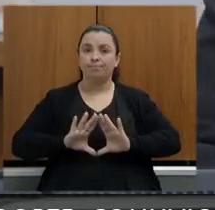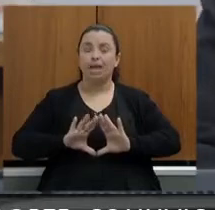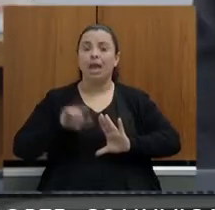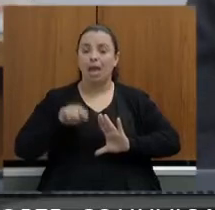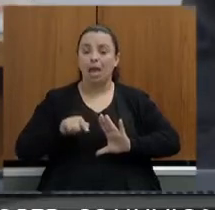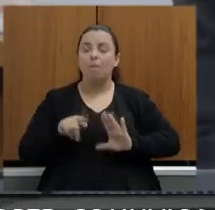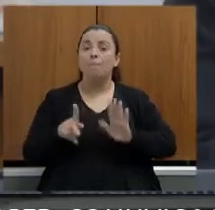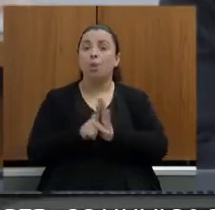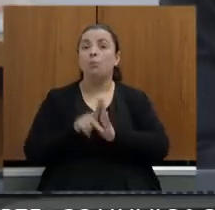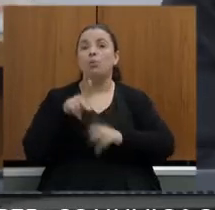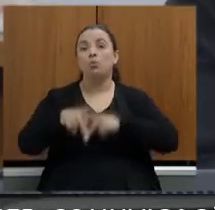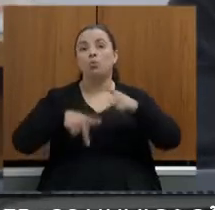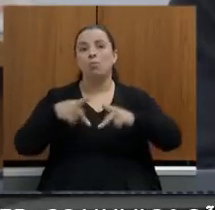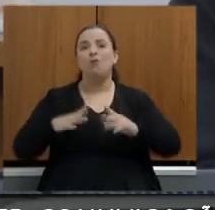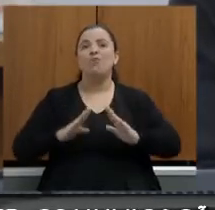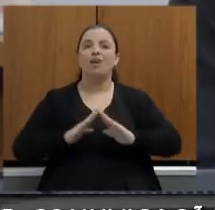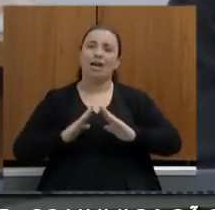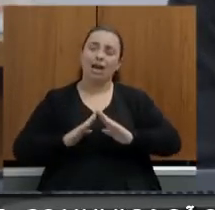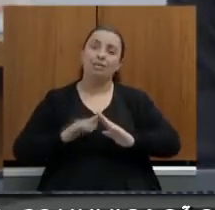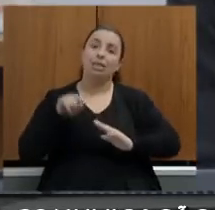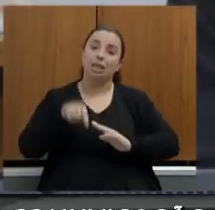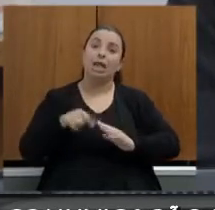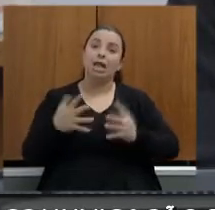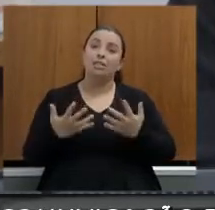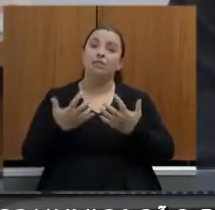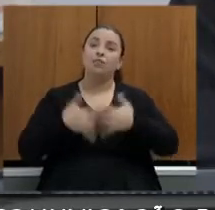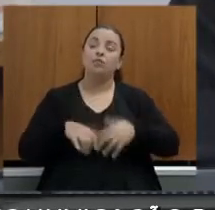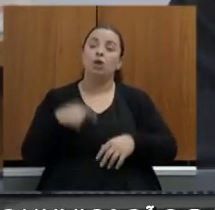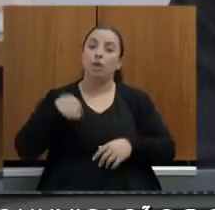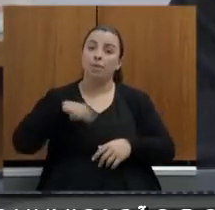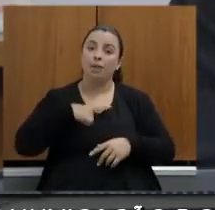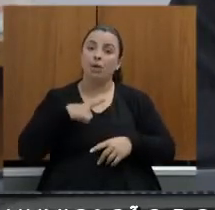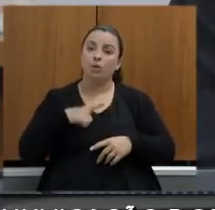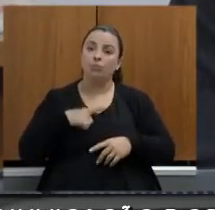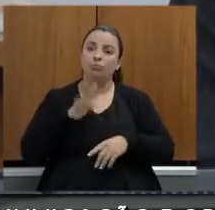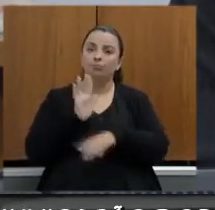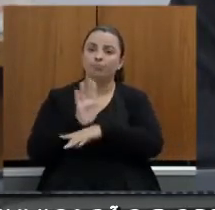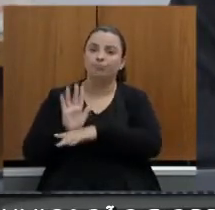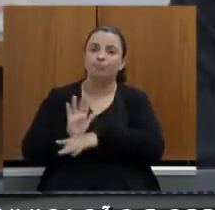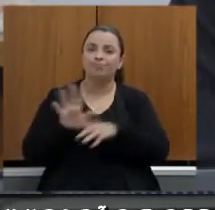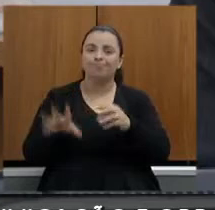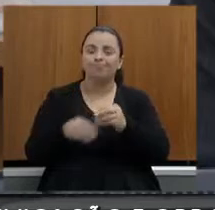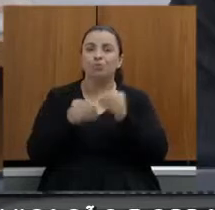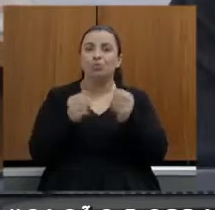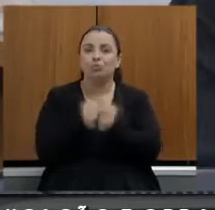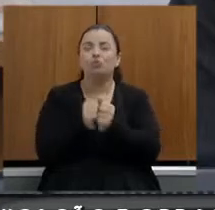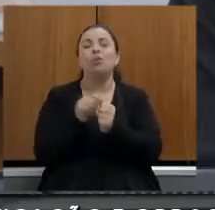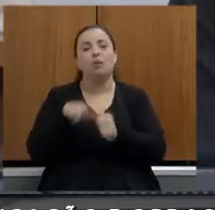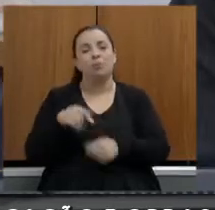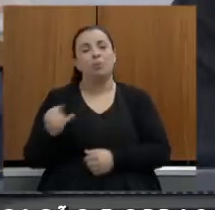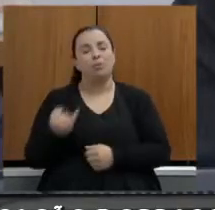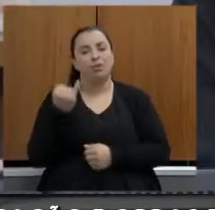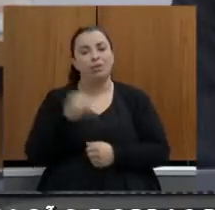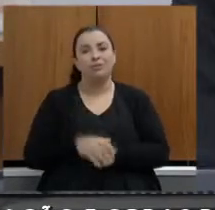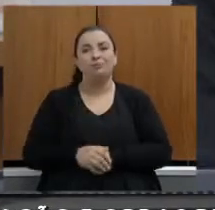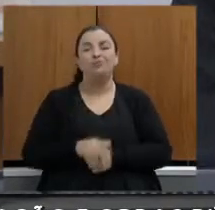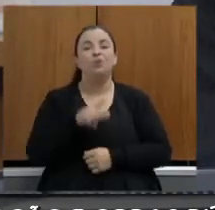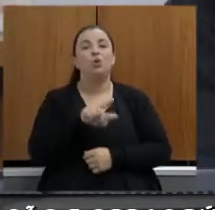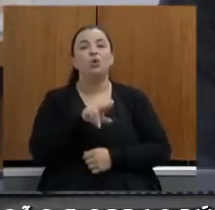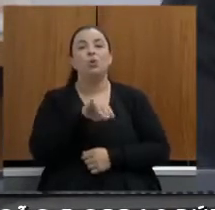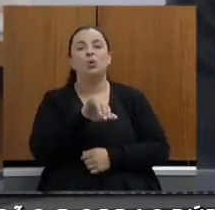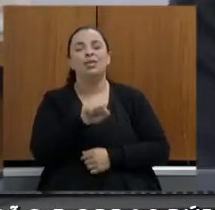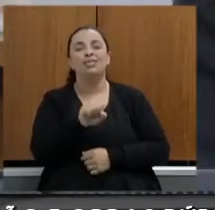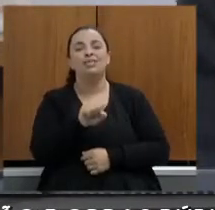povo tem essa função e para nós colaborar com ela é muito importante Luiz obrigado aqui pelas